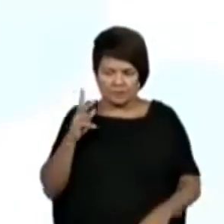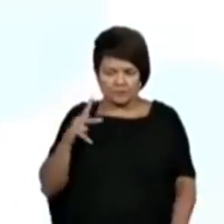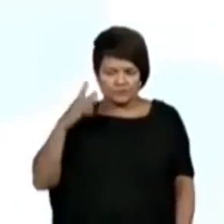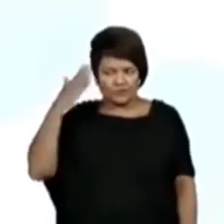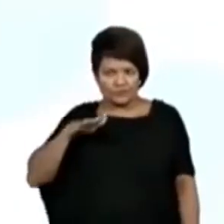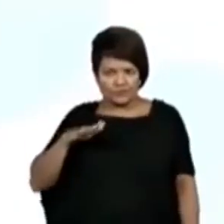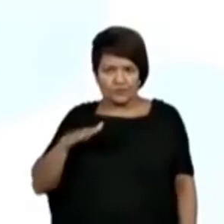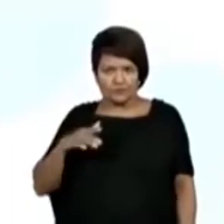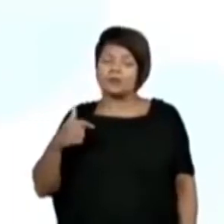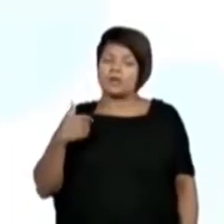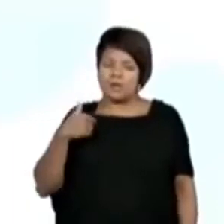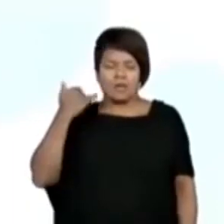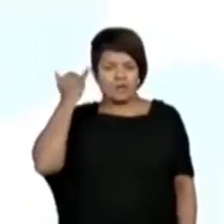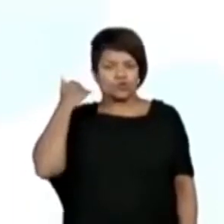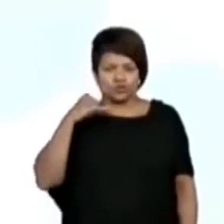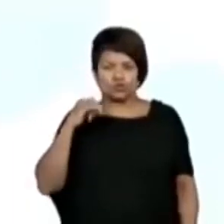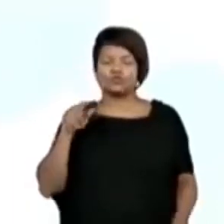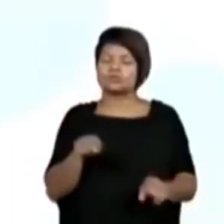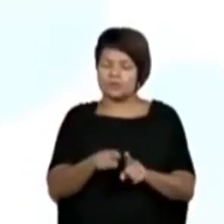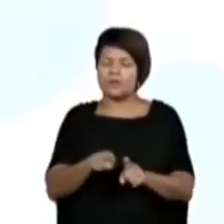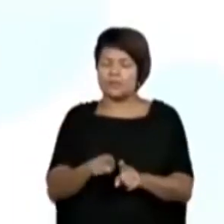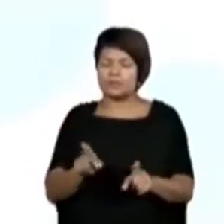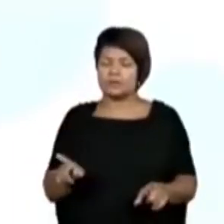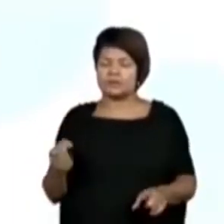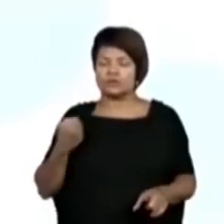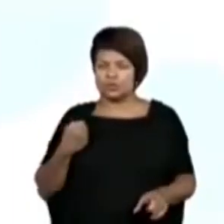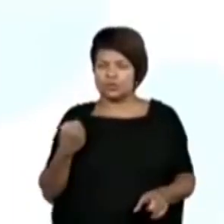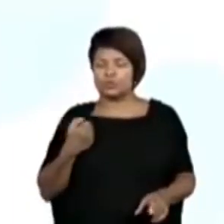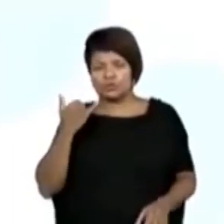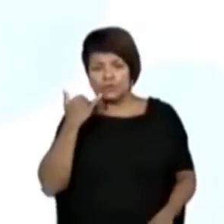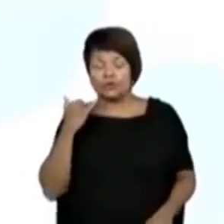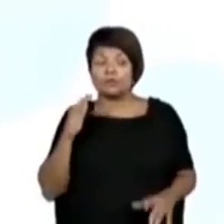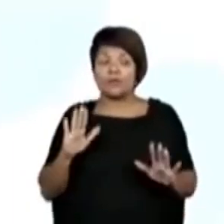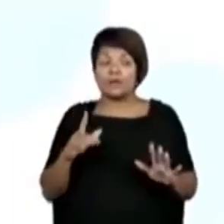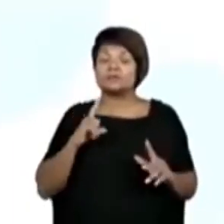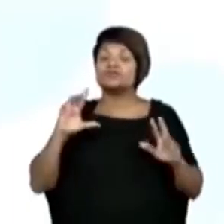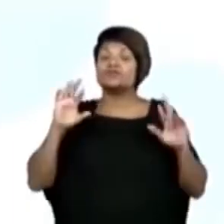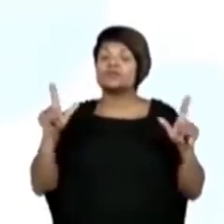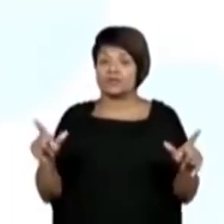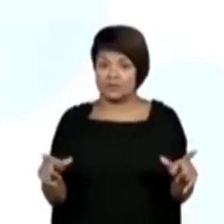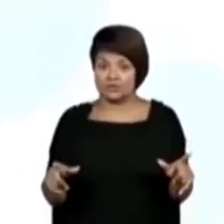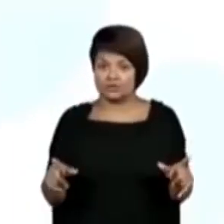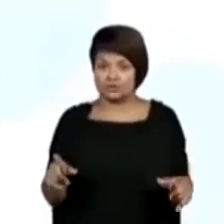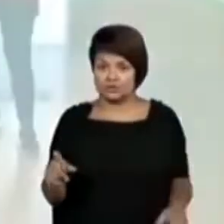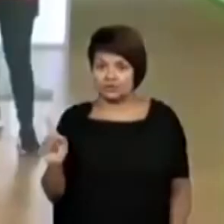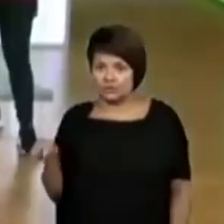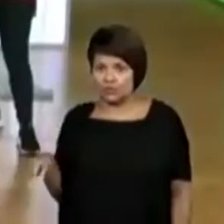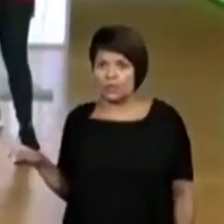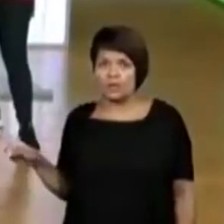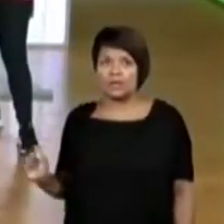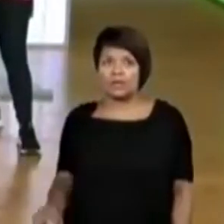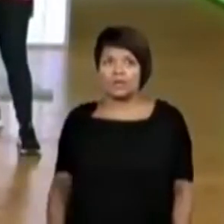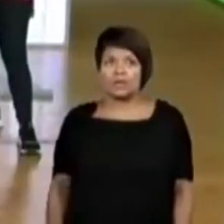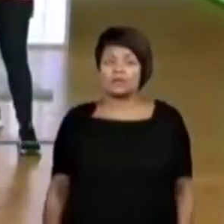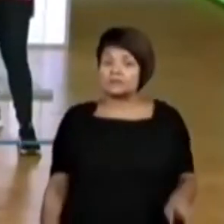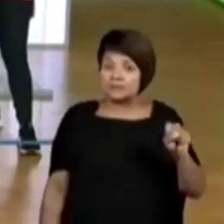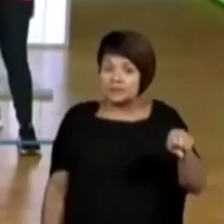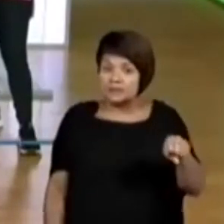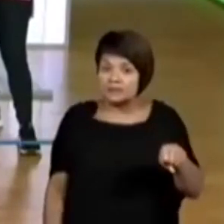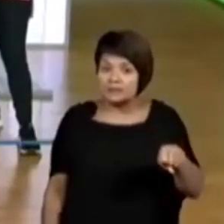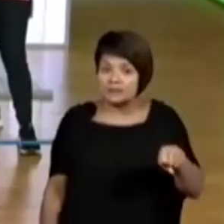Tenho. Eu também tenho um número de telefone. Só que eles são bem diferentes desses daí, não são? São. Sim.